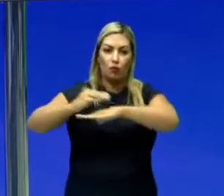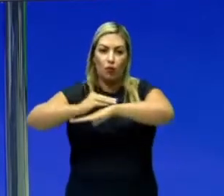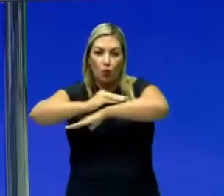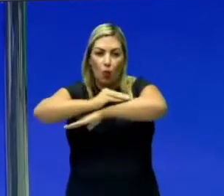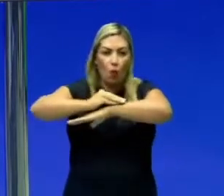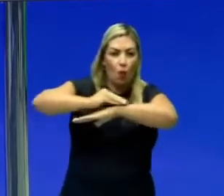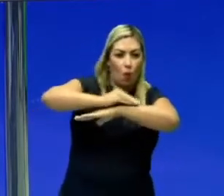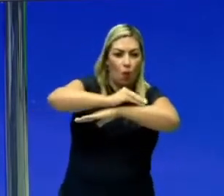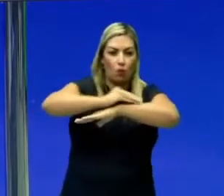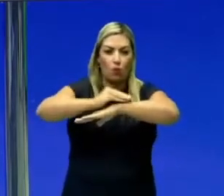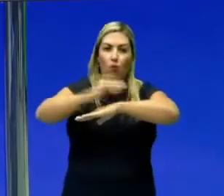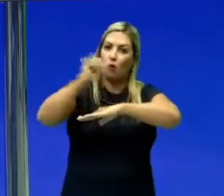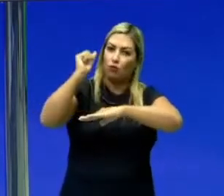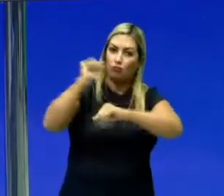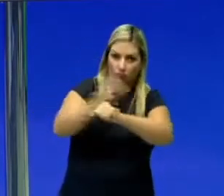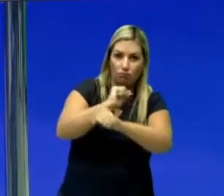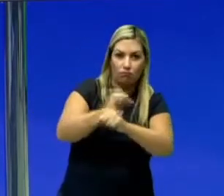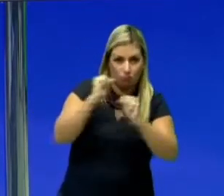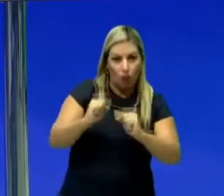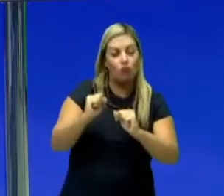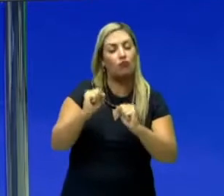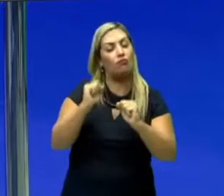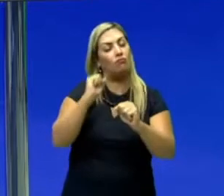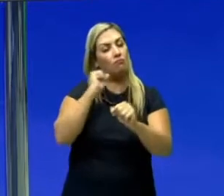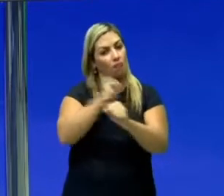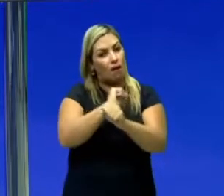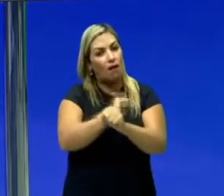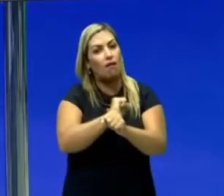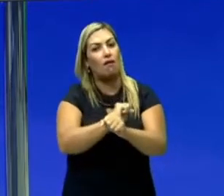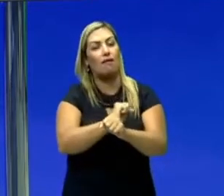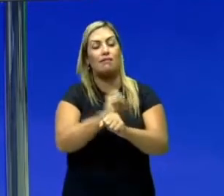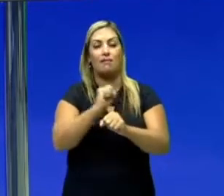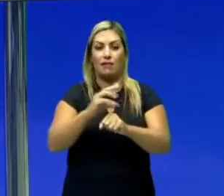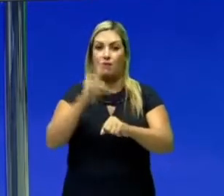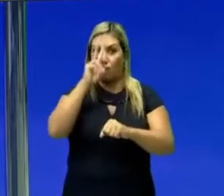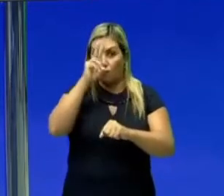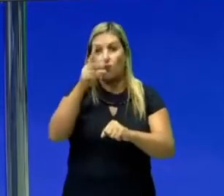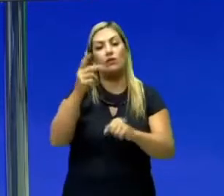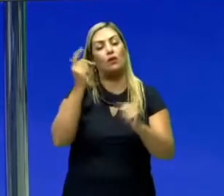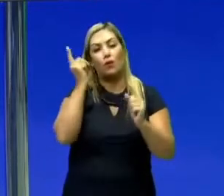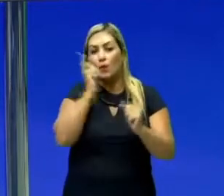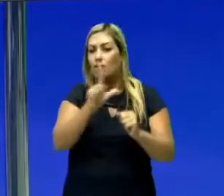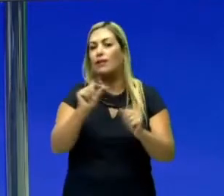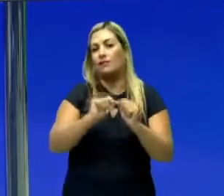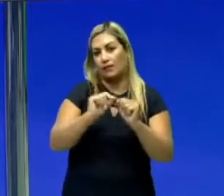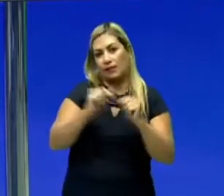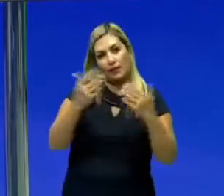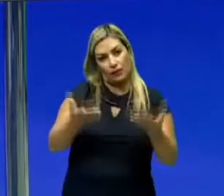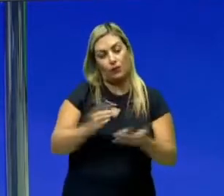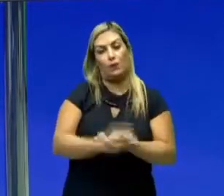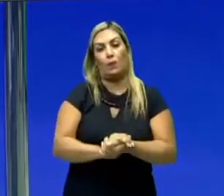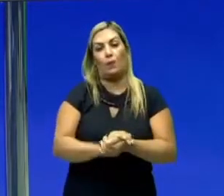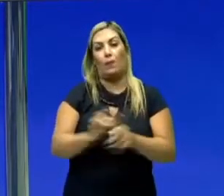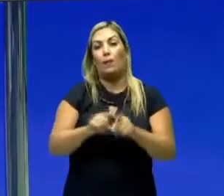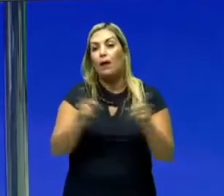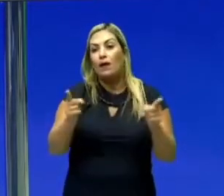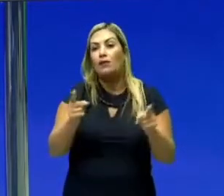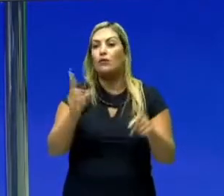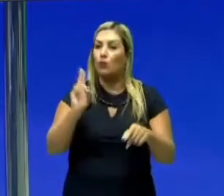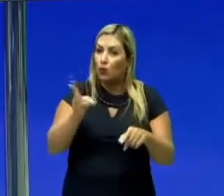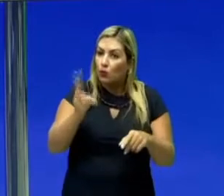corpo pode pará-lo desde que essa força seja o suficiente para fazer isso. Mas a tendência dele vai ser o quê?